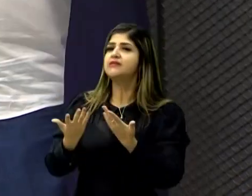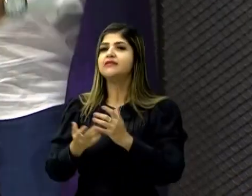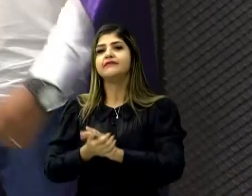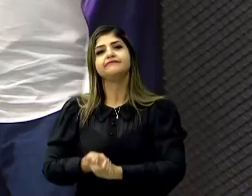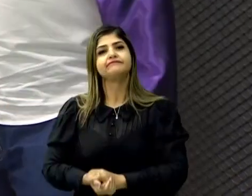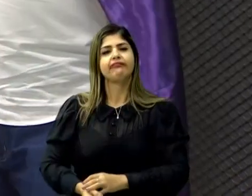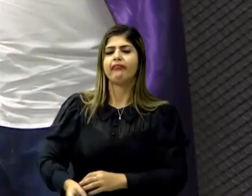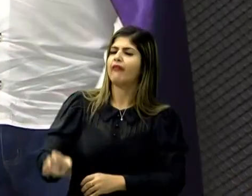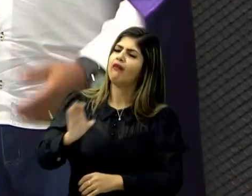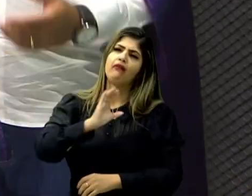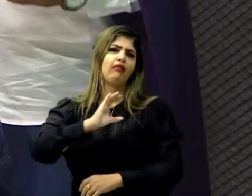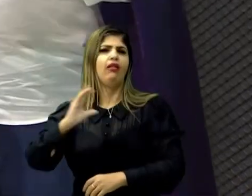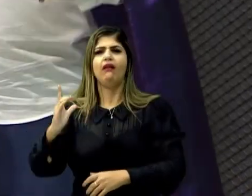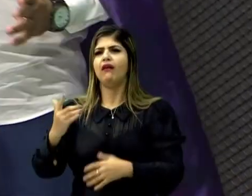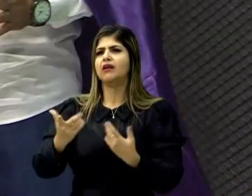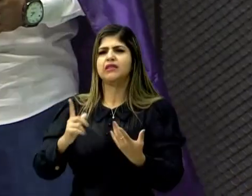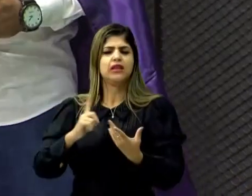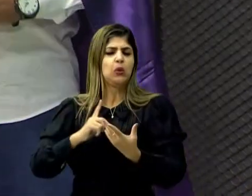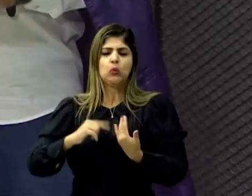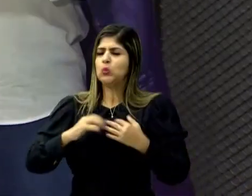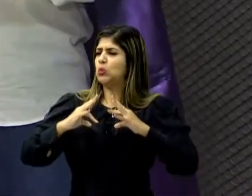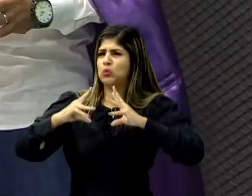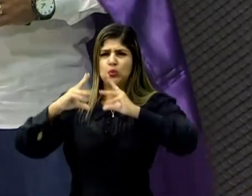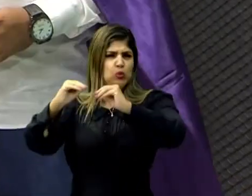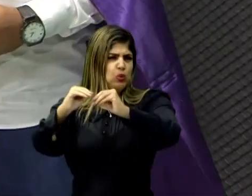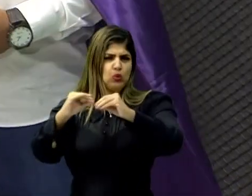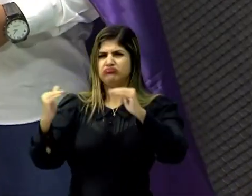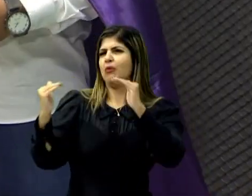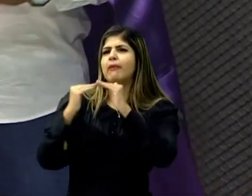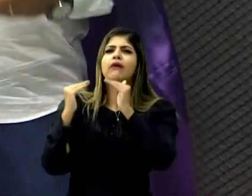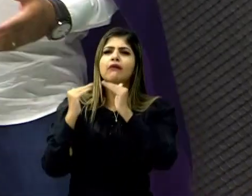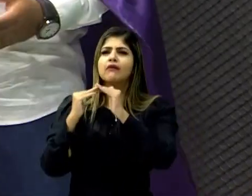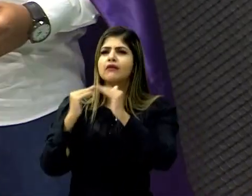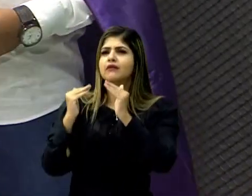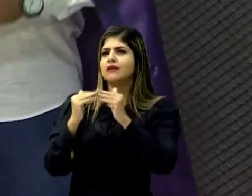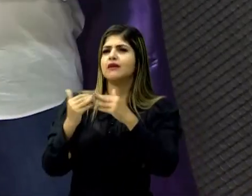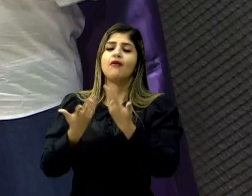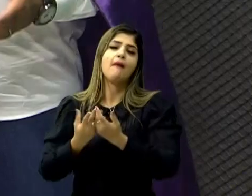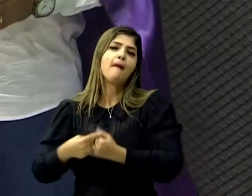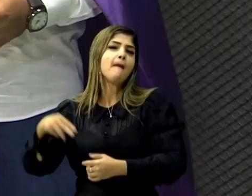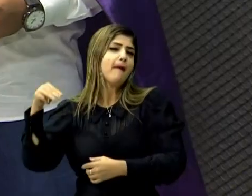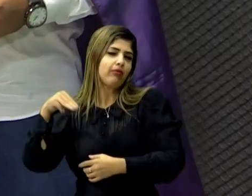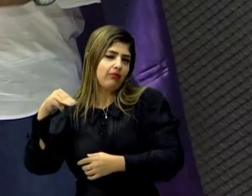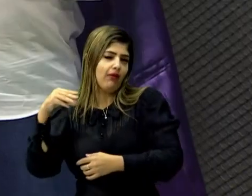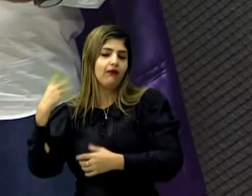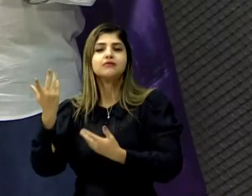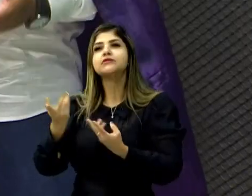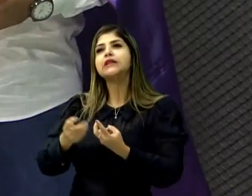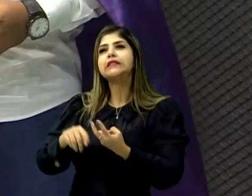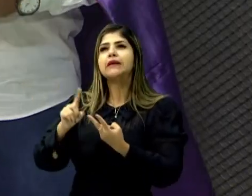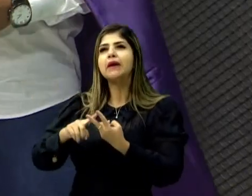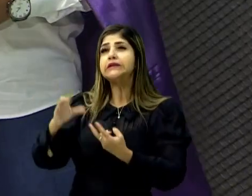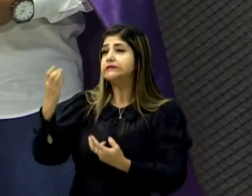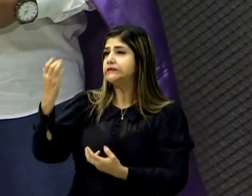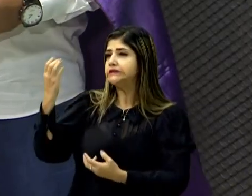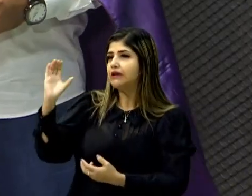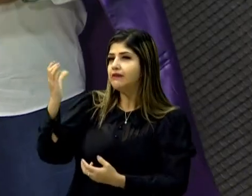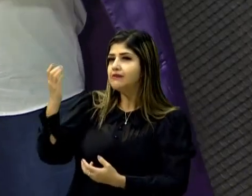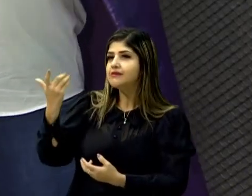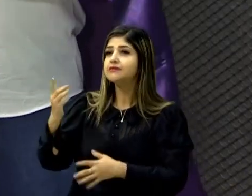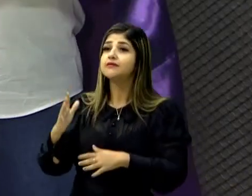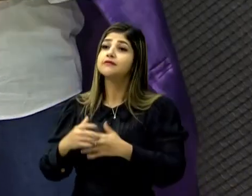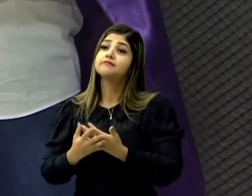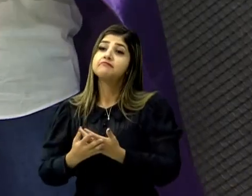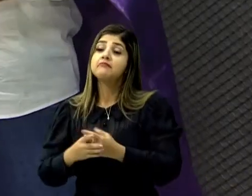Claro, tia Carla, tem tudo, tem tudo a ver com matemática e também com ciências da natureza.